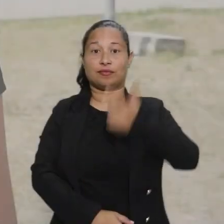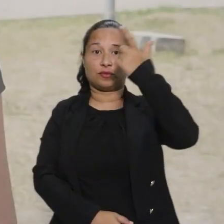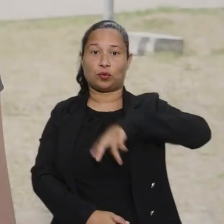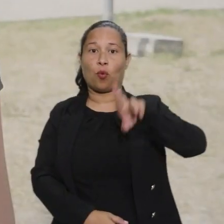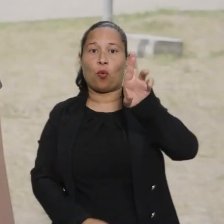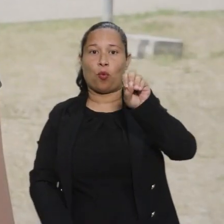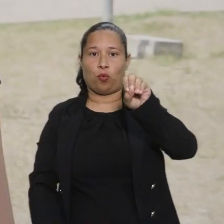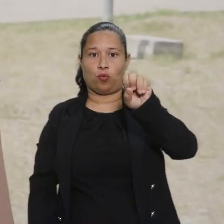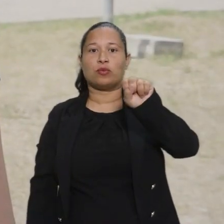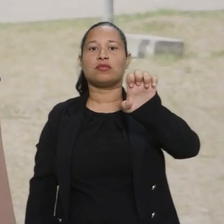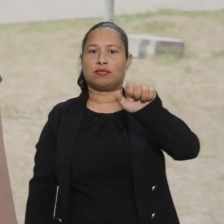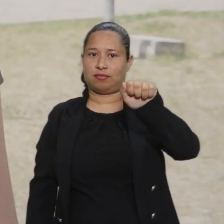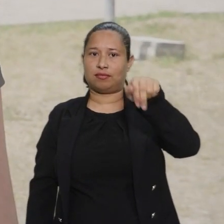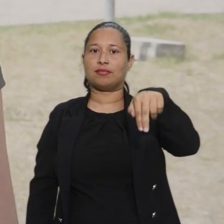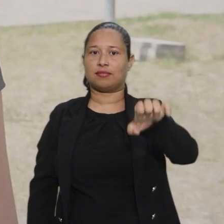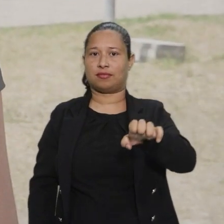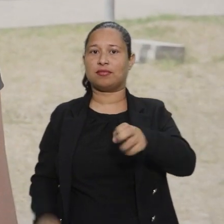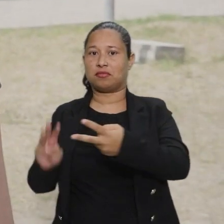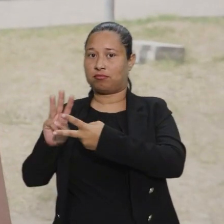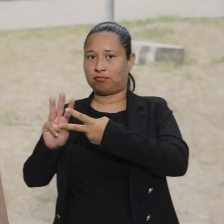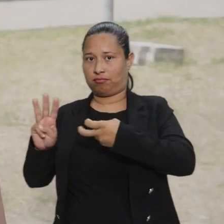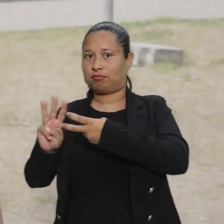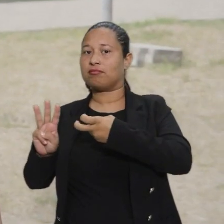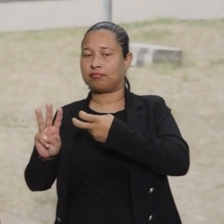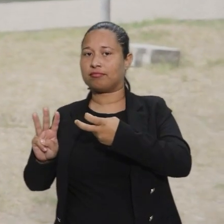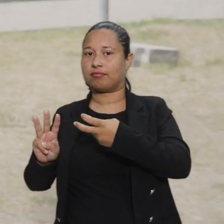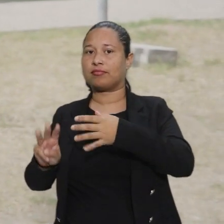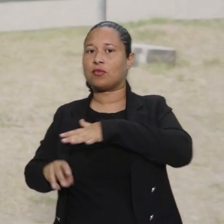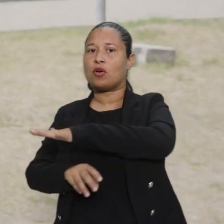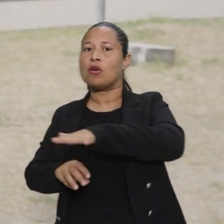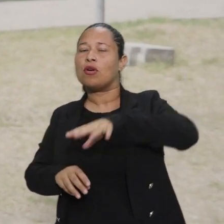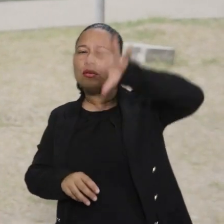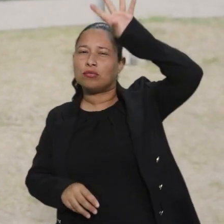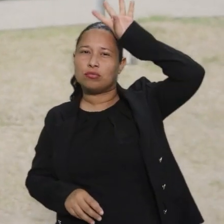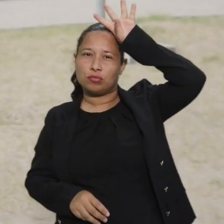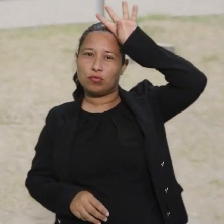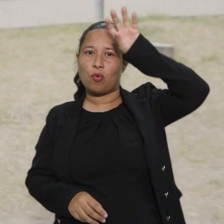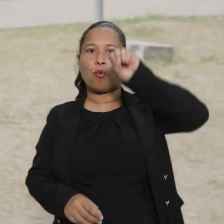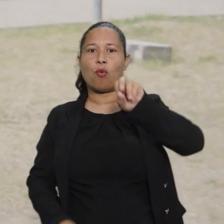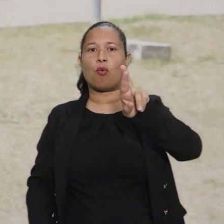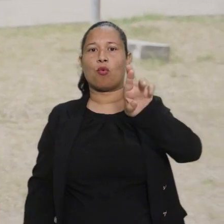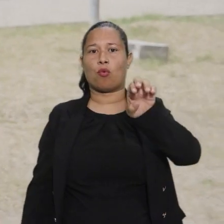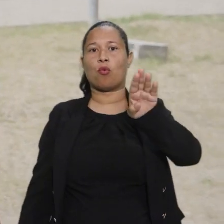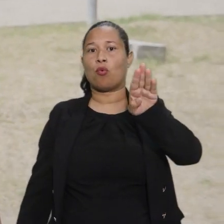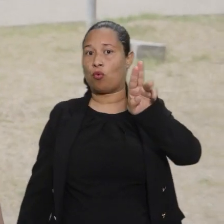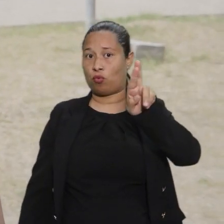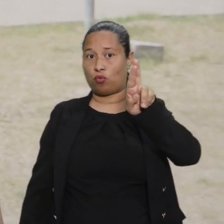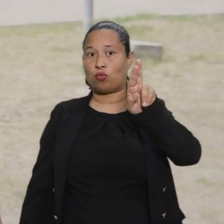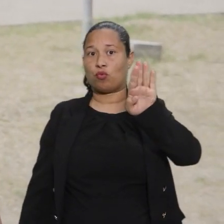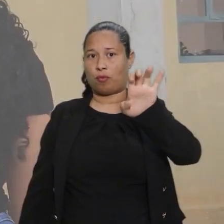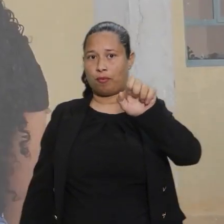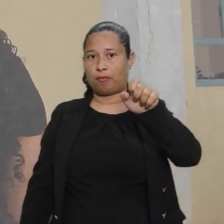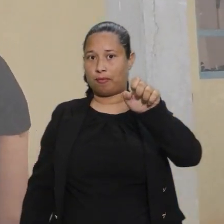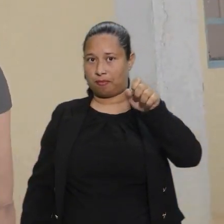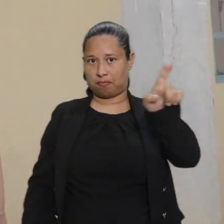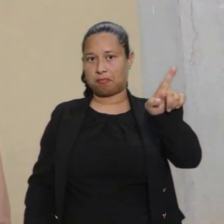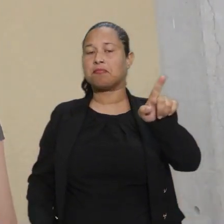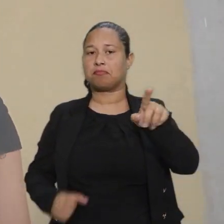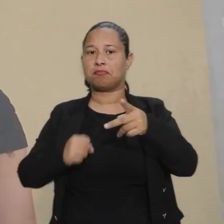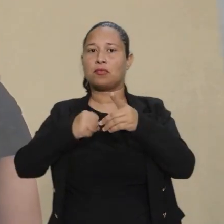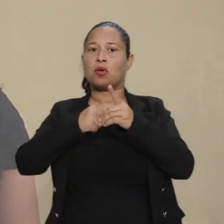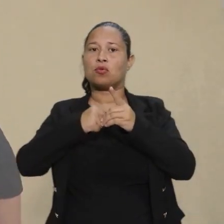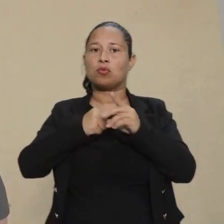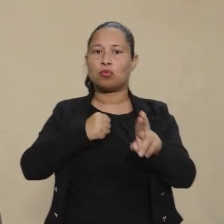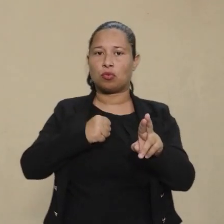Eu sou Rosiane Cordeiro, sou indígena do povo Chukuru do Ururubá e sou doutoranda em